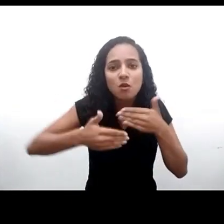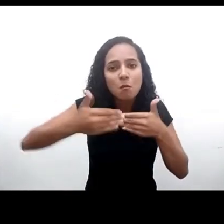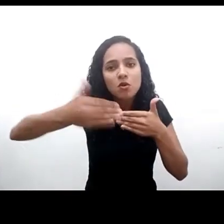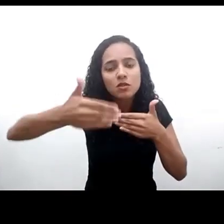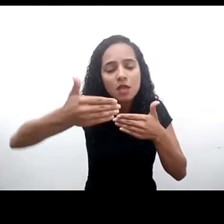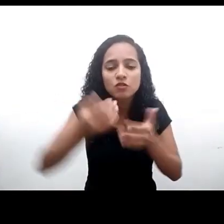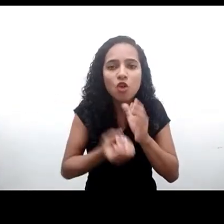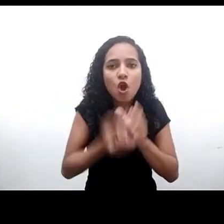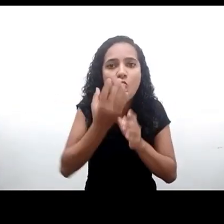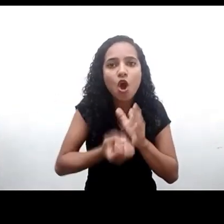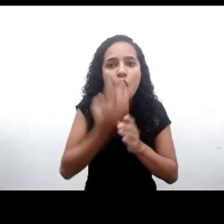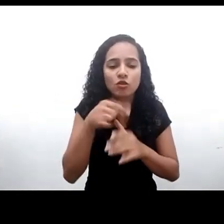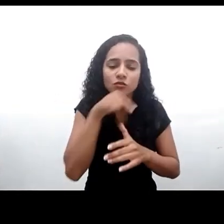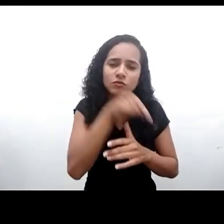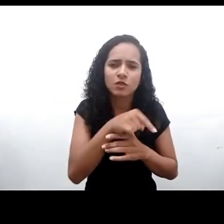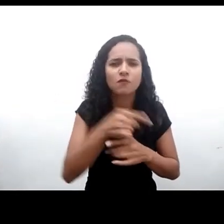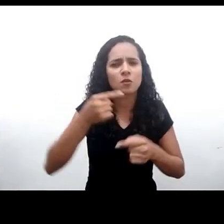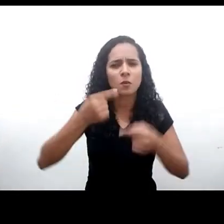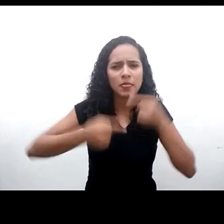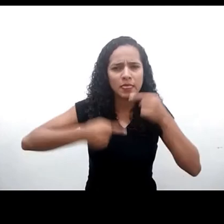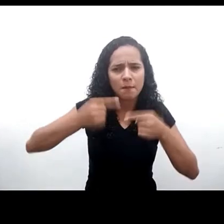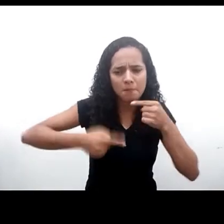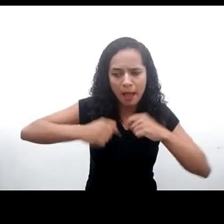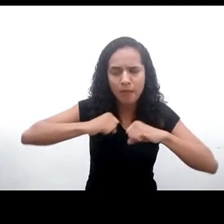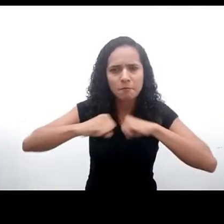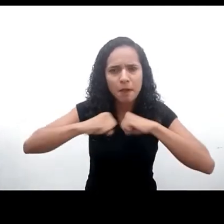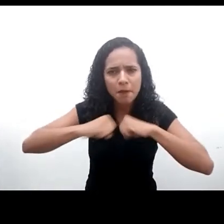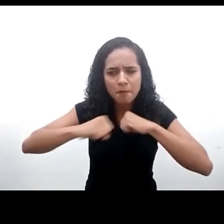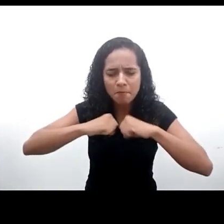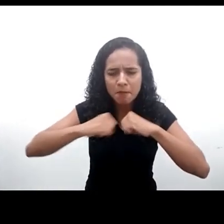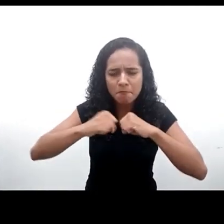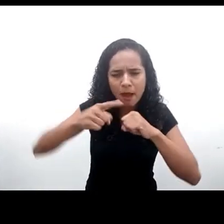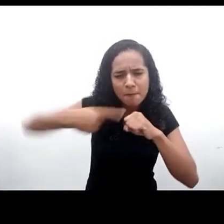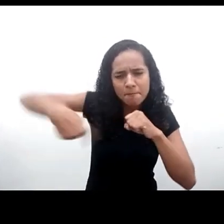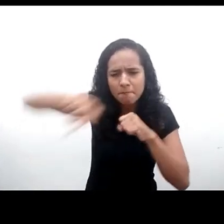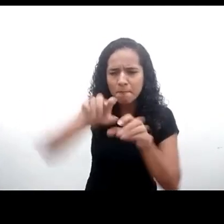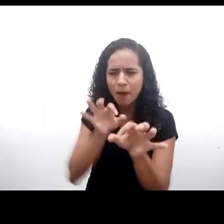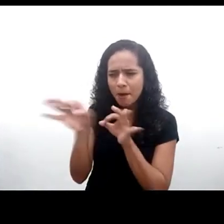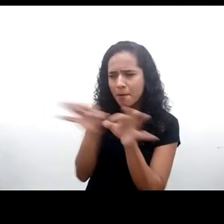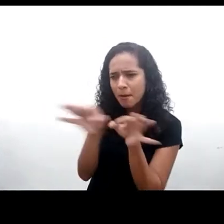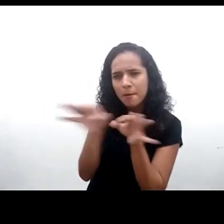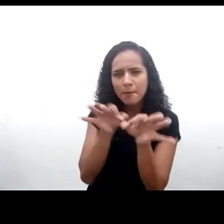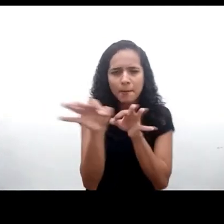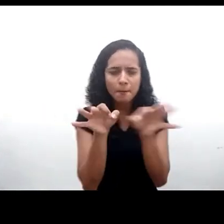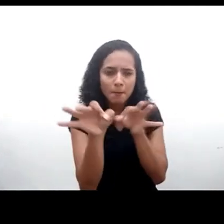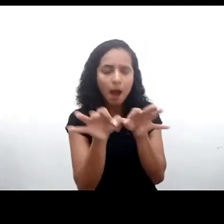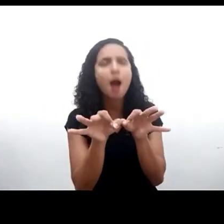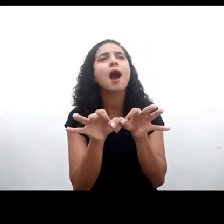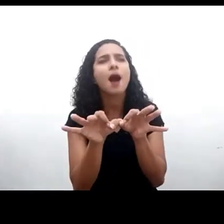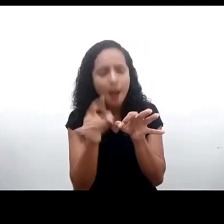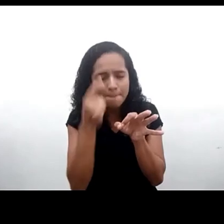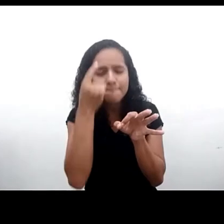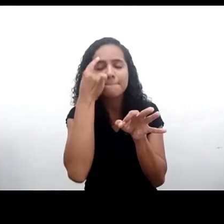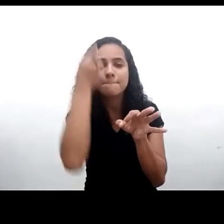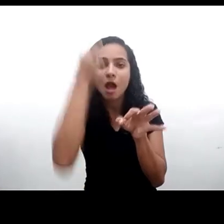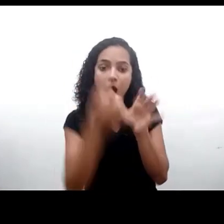Foi um longo debate no comitê, mas nós achamos que construir um comentário geral